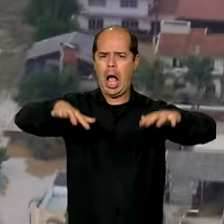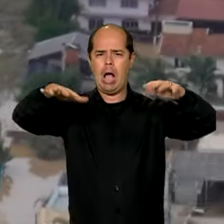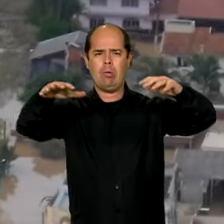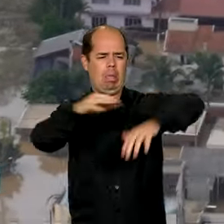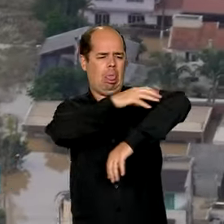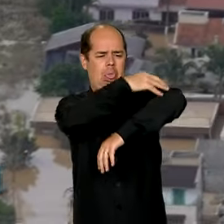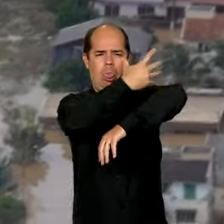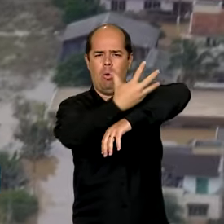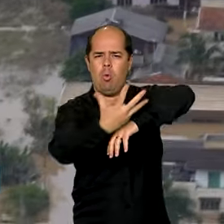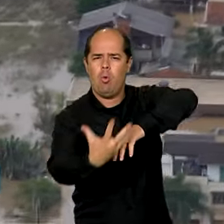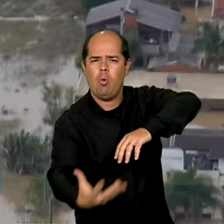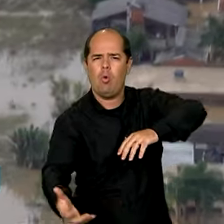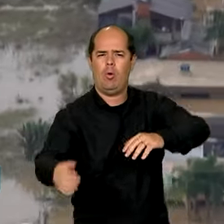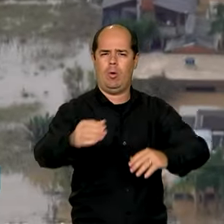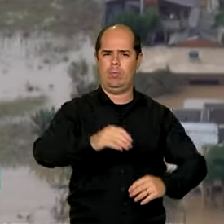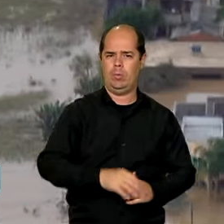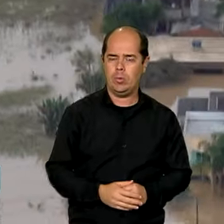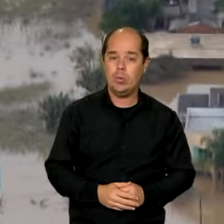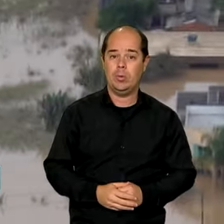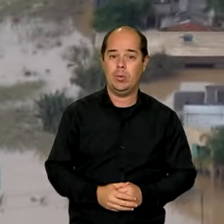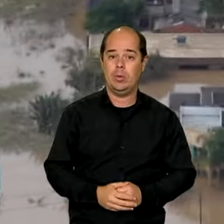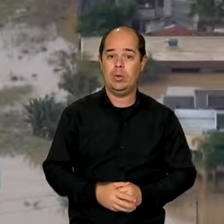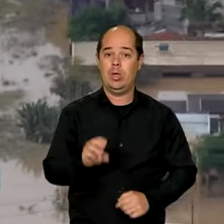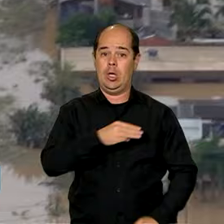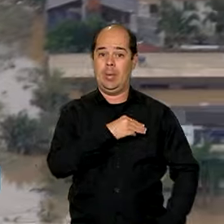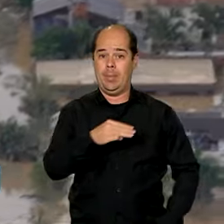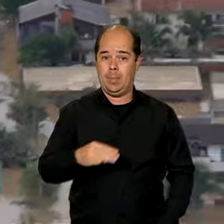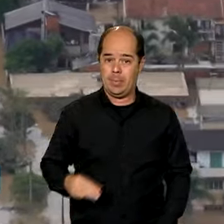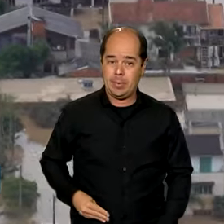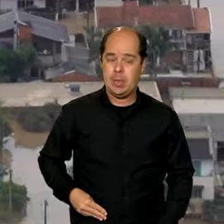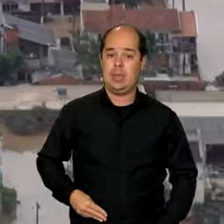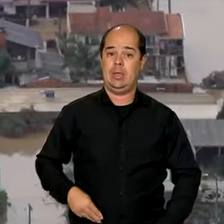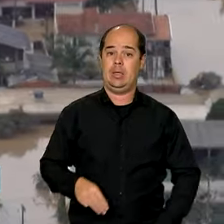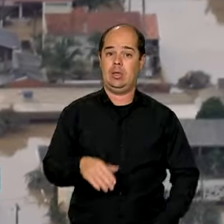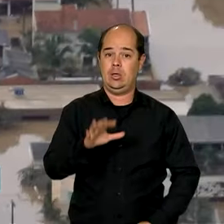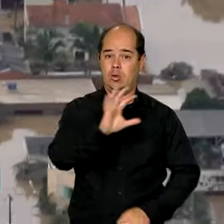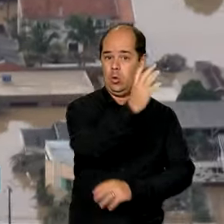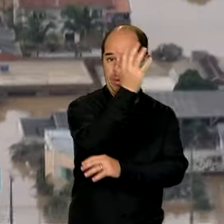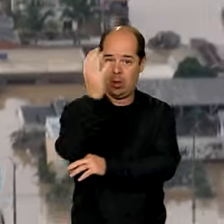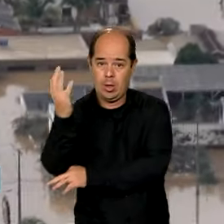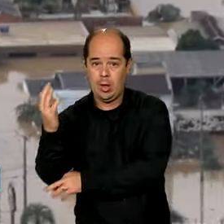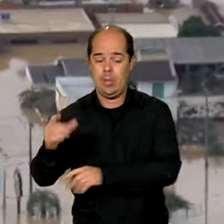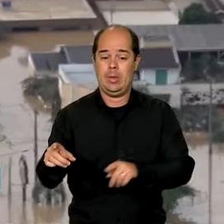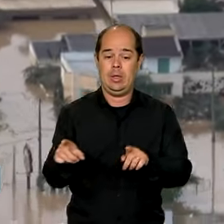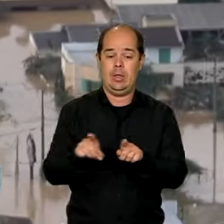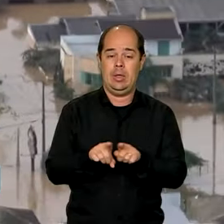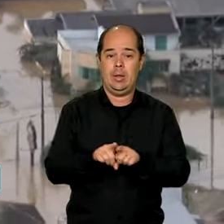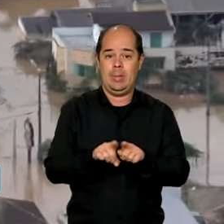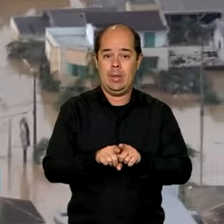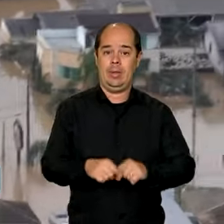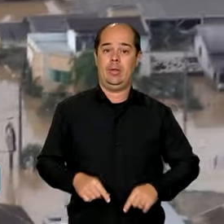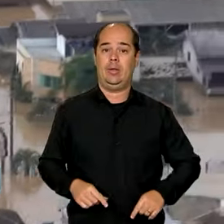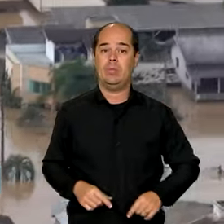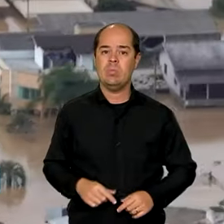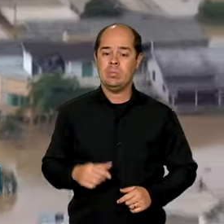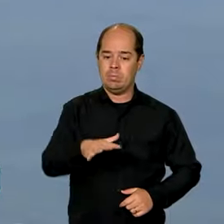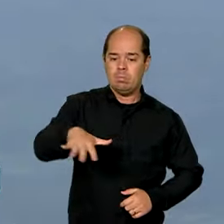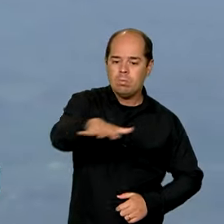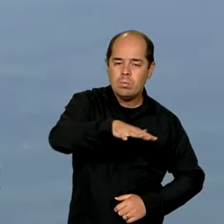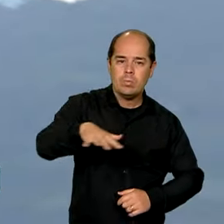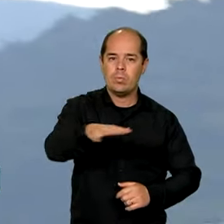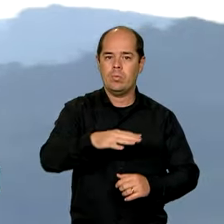Os ministros do Meio Ambiente e da Integração e Desenvolvimento Regional visitaram o Estado para avaliar a situação.